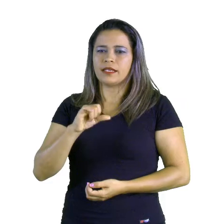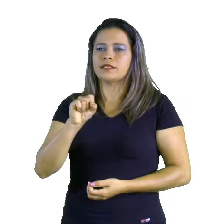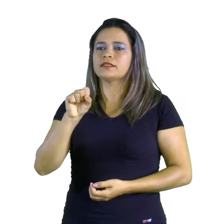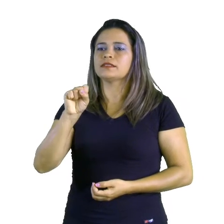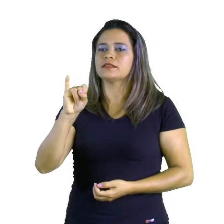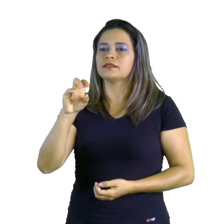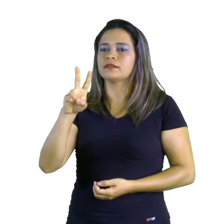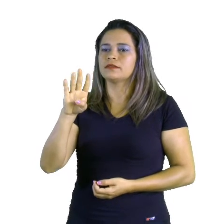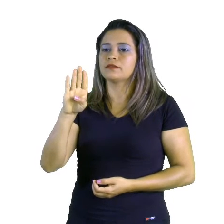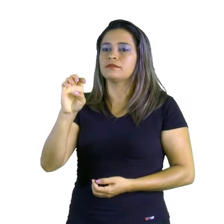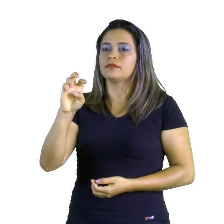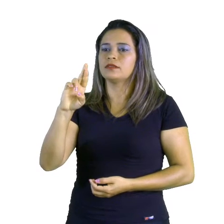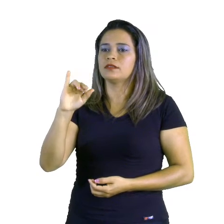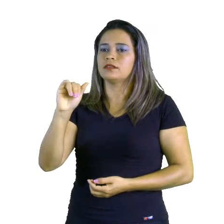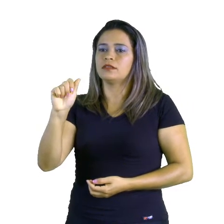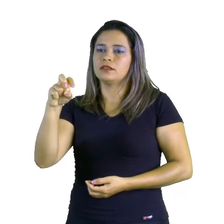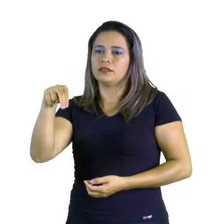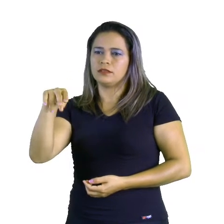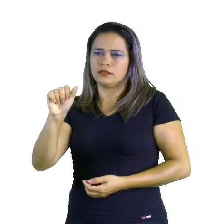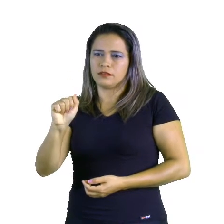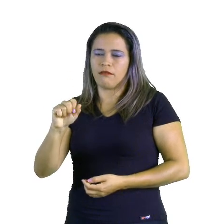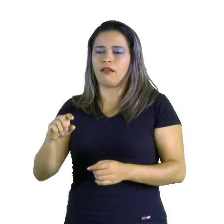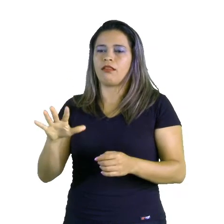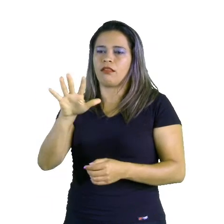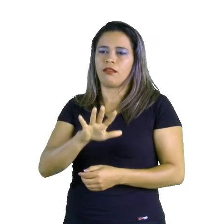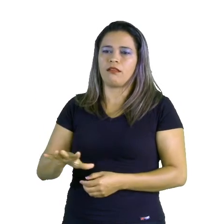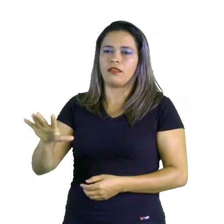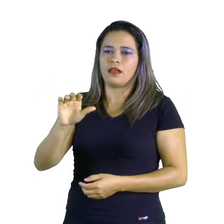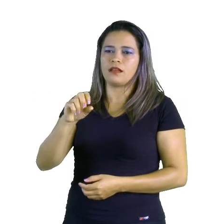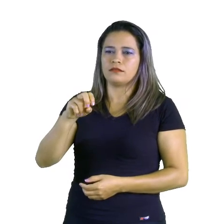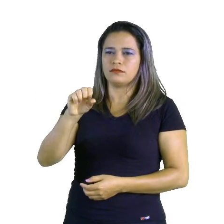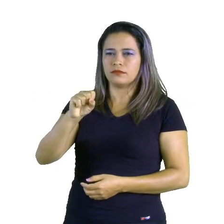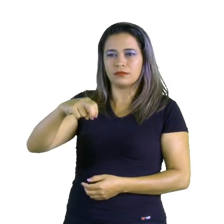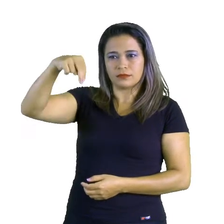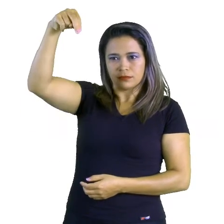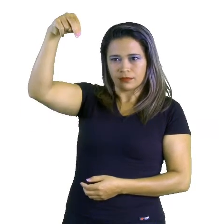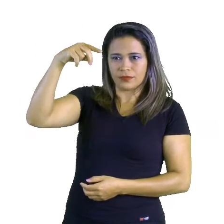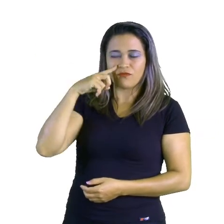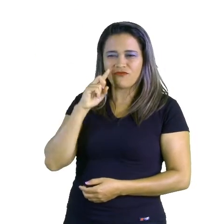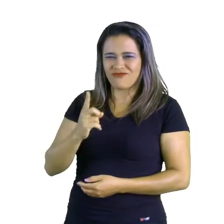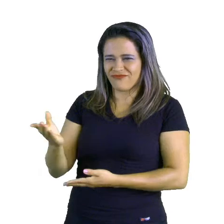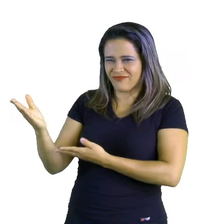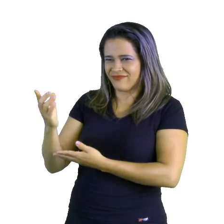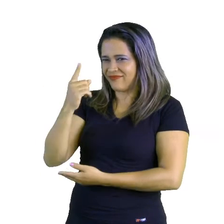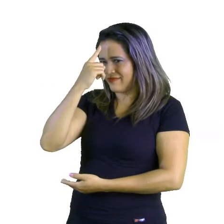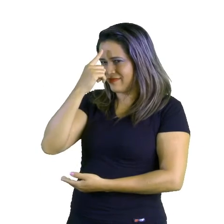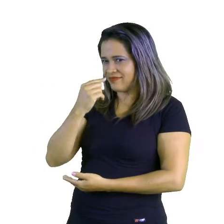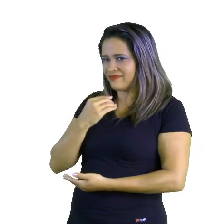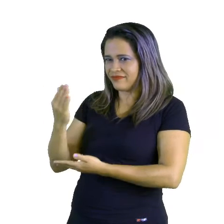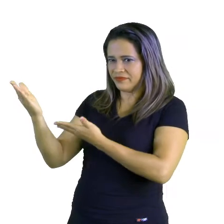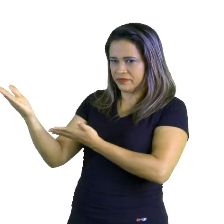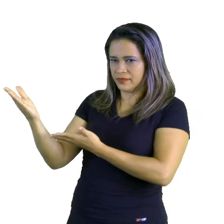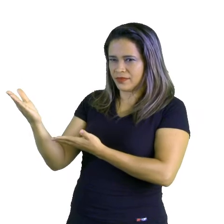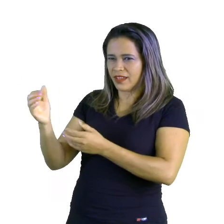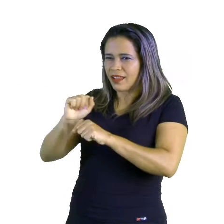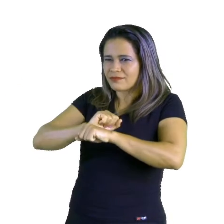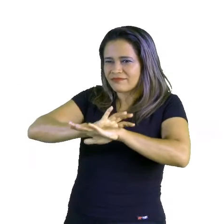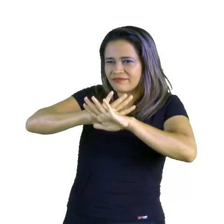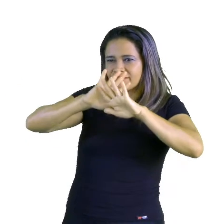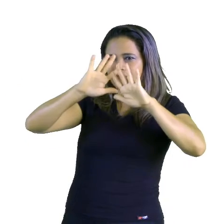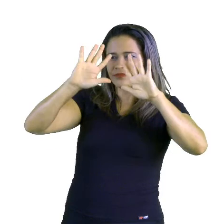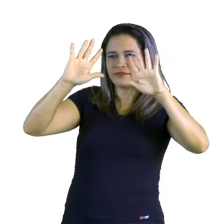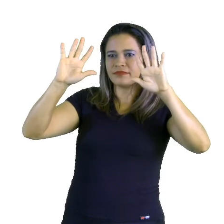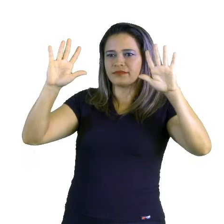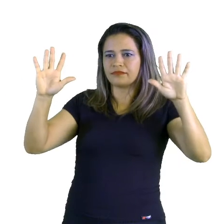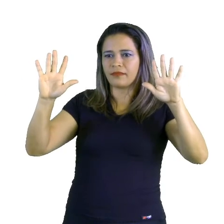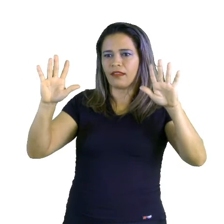setentrional, que fica na Ásia setentrional. Se vocês observarem no nosso mapa, todas essas áreas mais claras, elas são